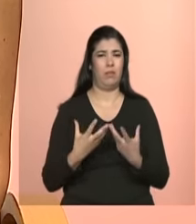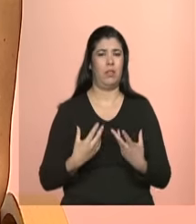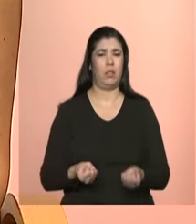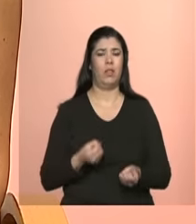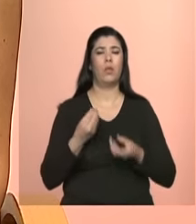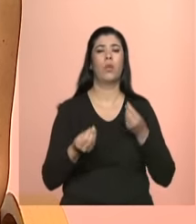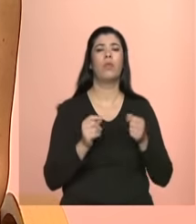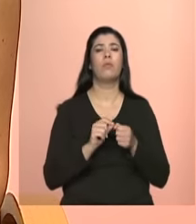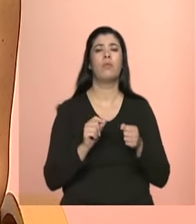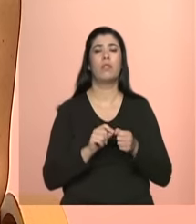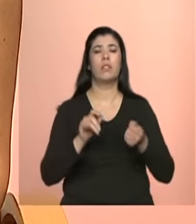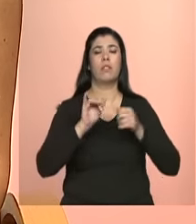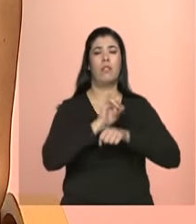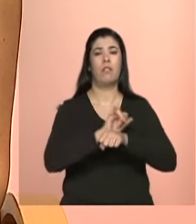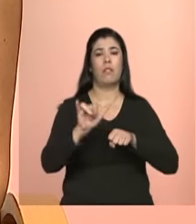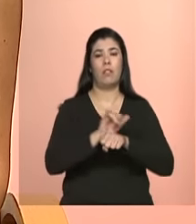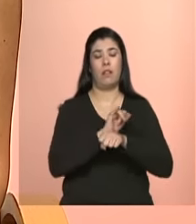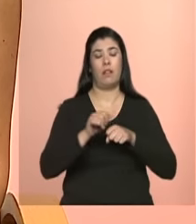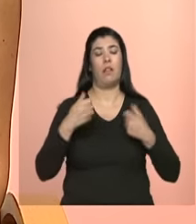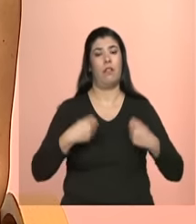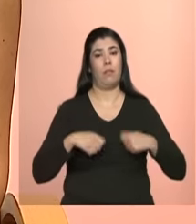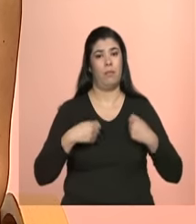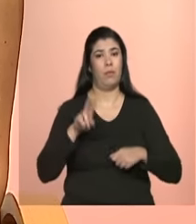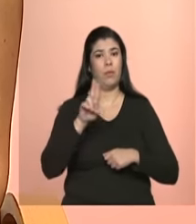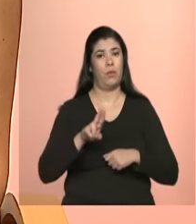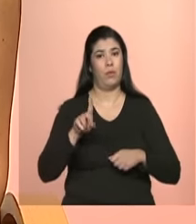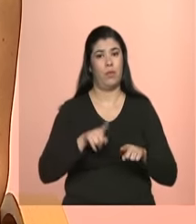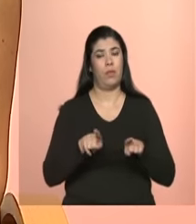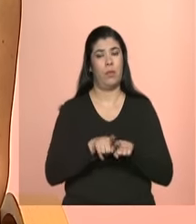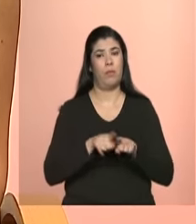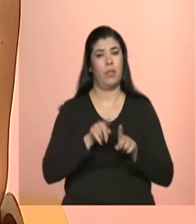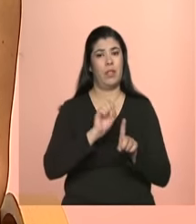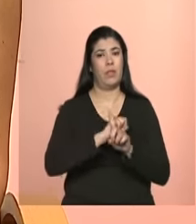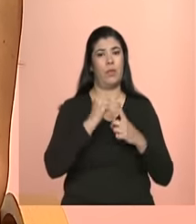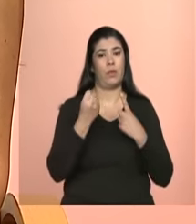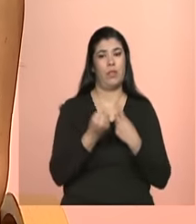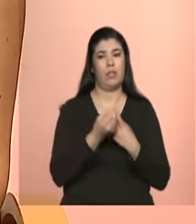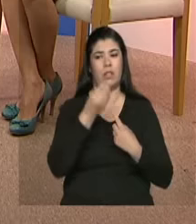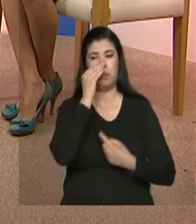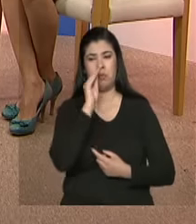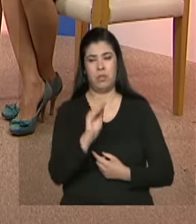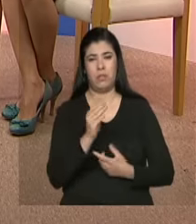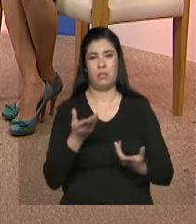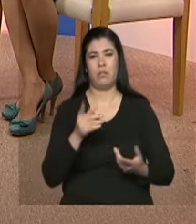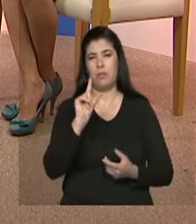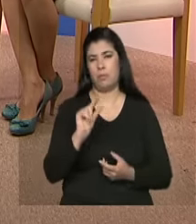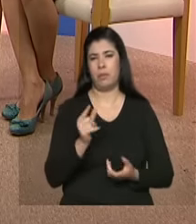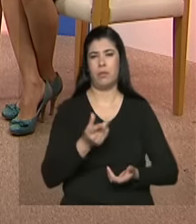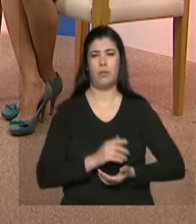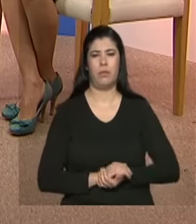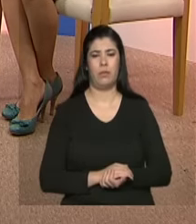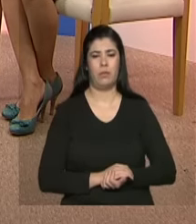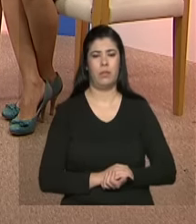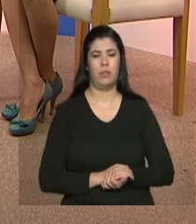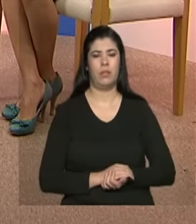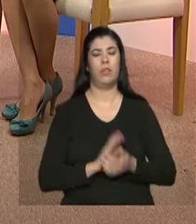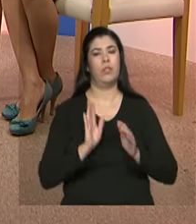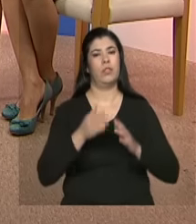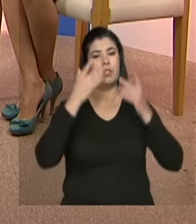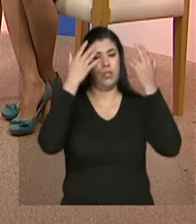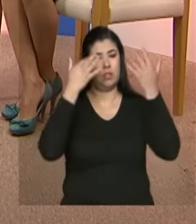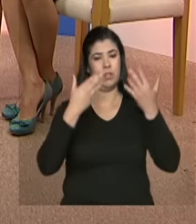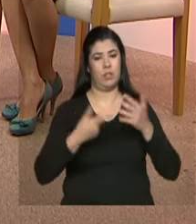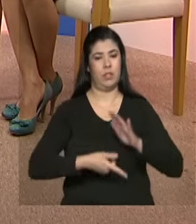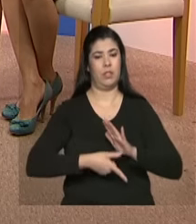posso lançar mão para diminuir a rejeição ao equipamento o que eu falava anteriormente a gente